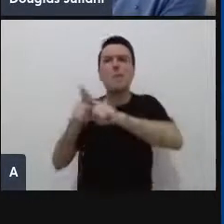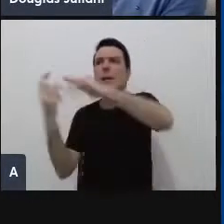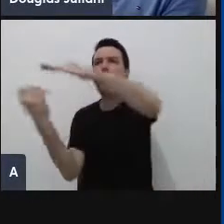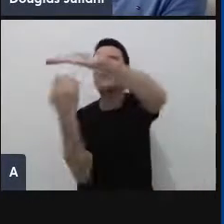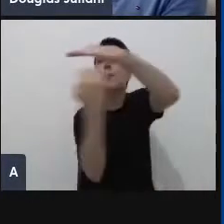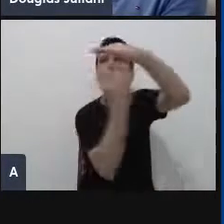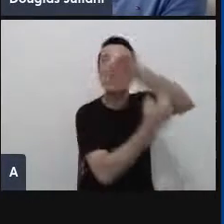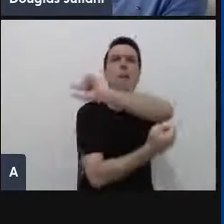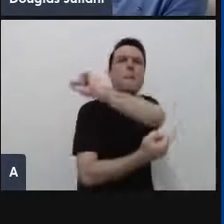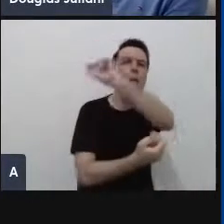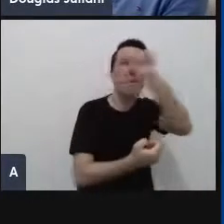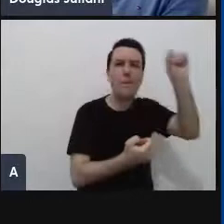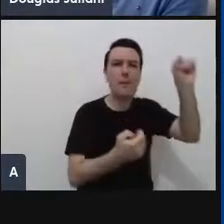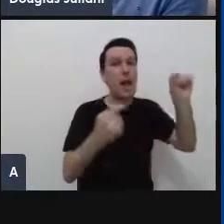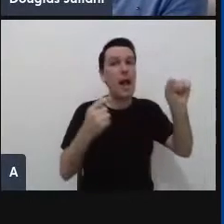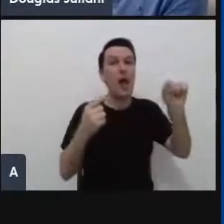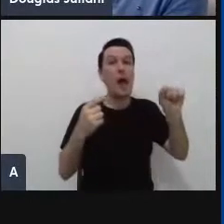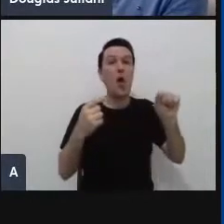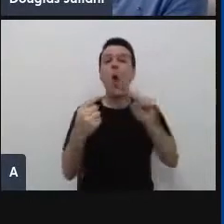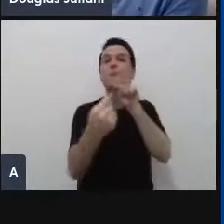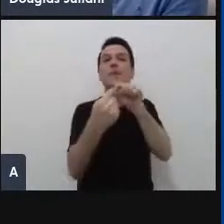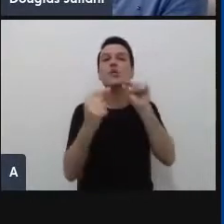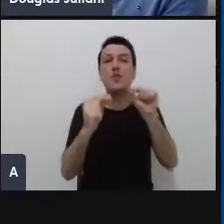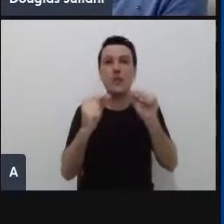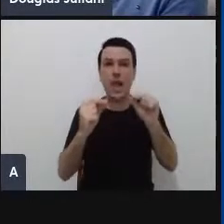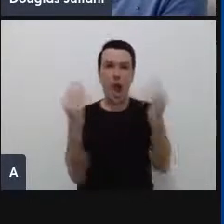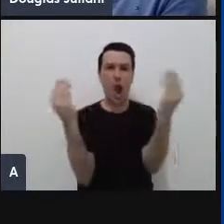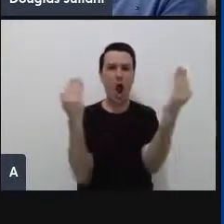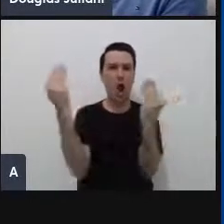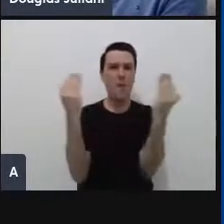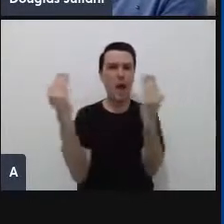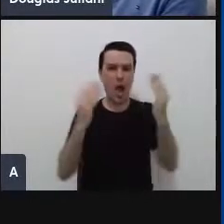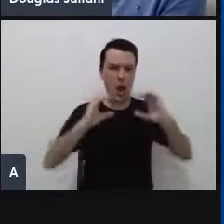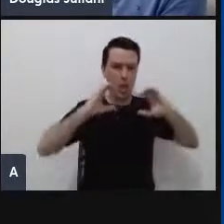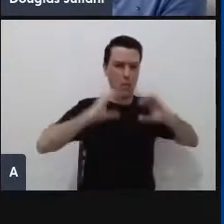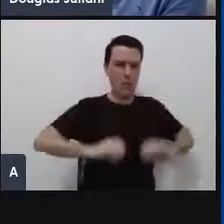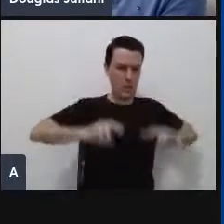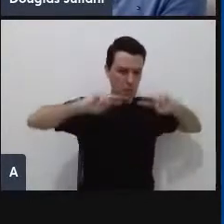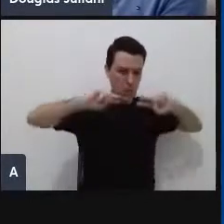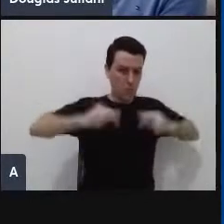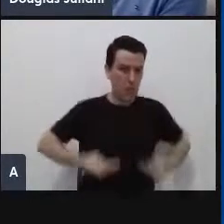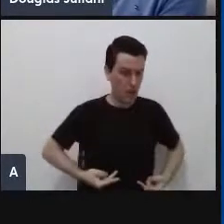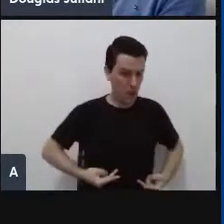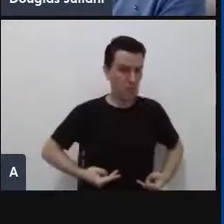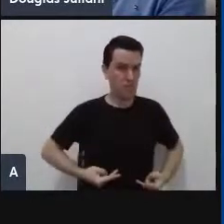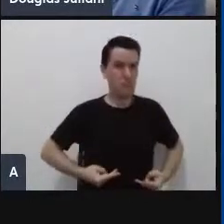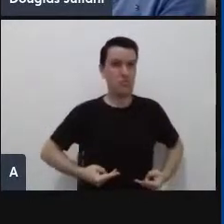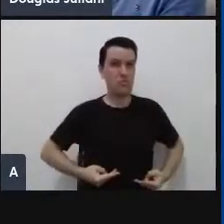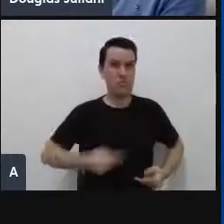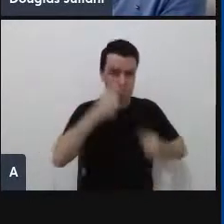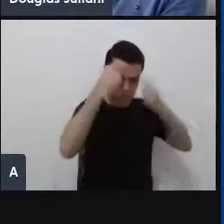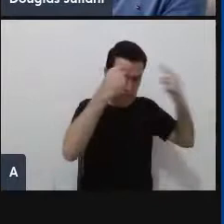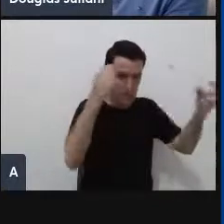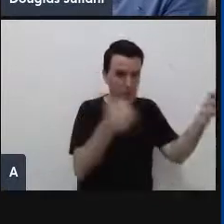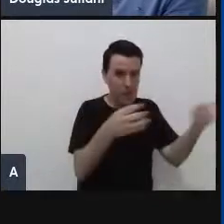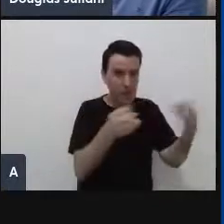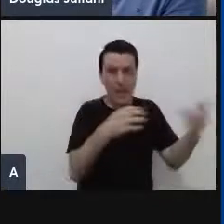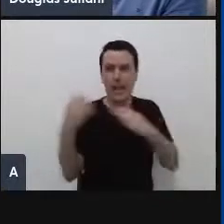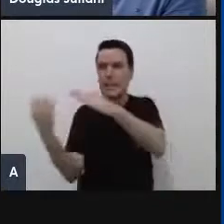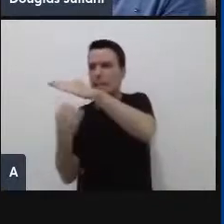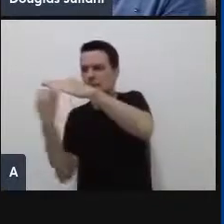um certo entrelaçamento, fazer um paralelo entre a importância do comportamento humano e organizacional para